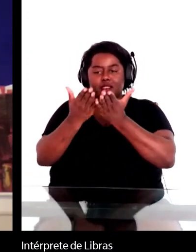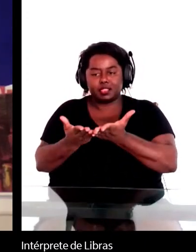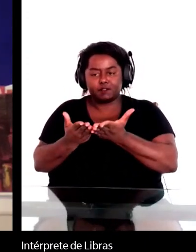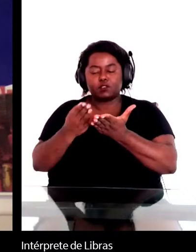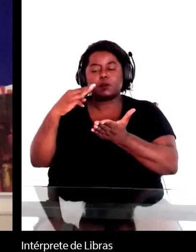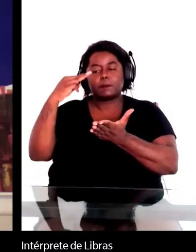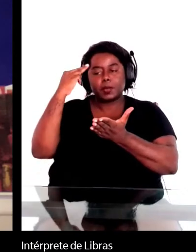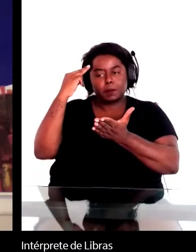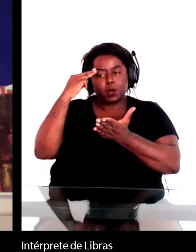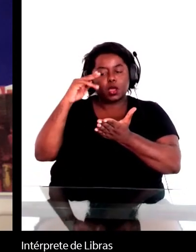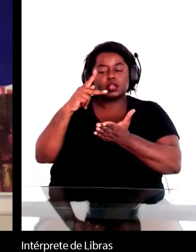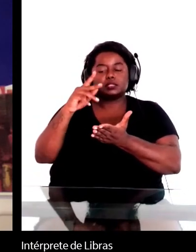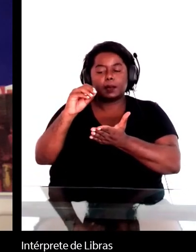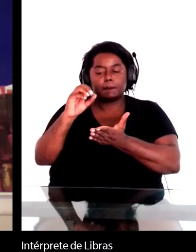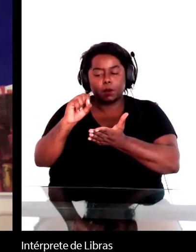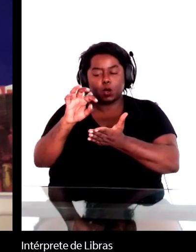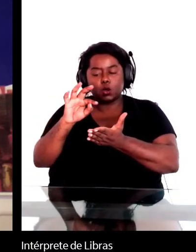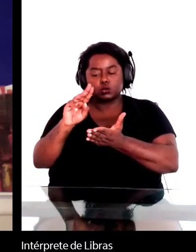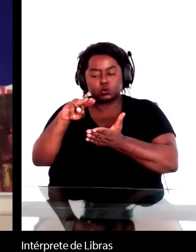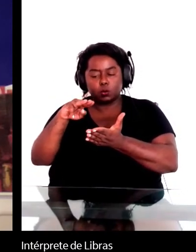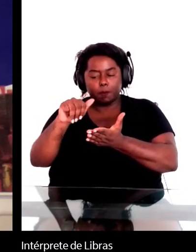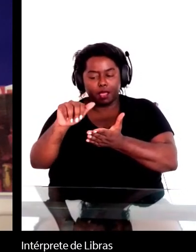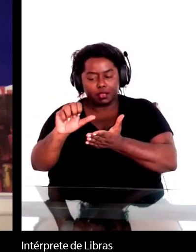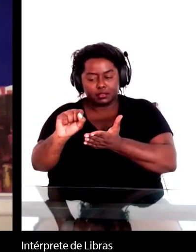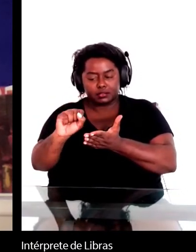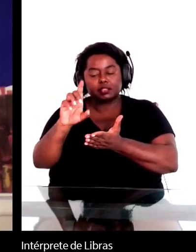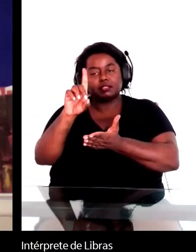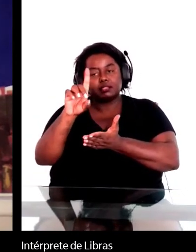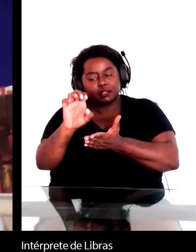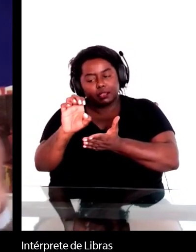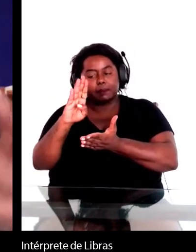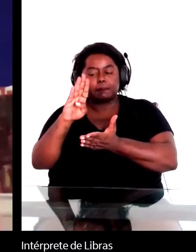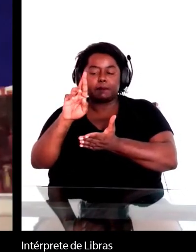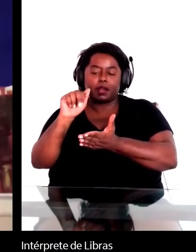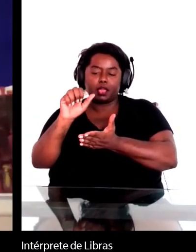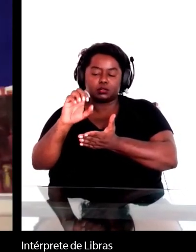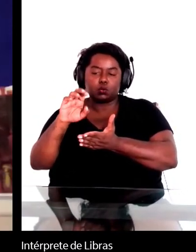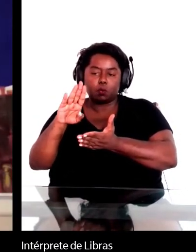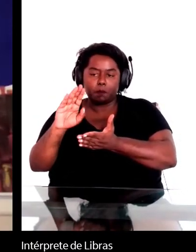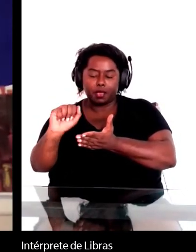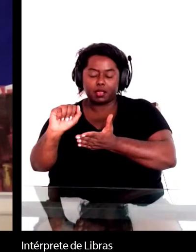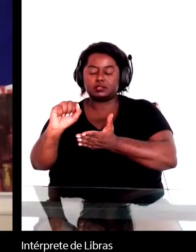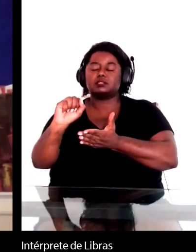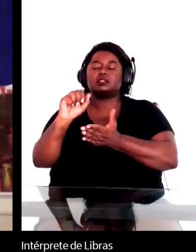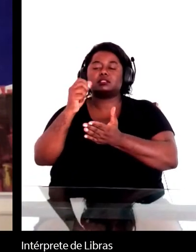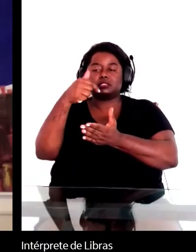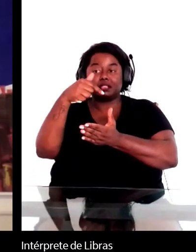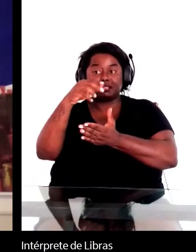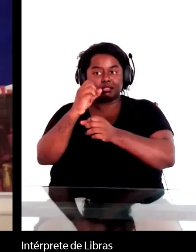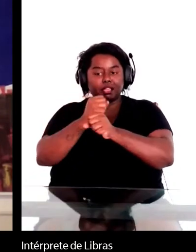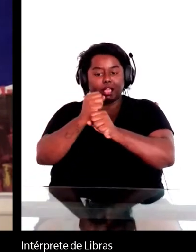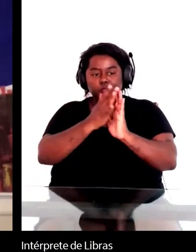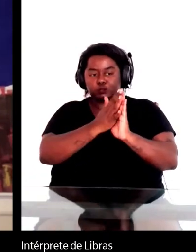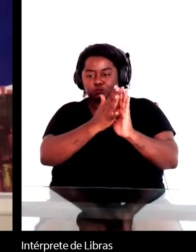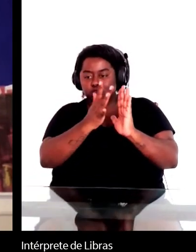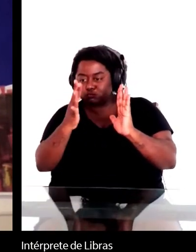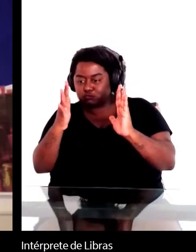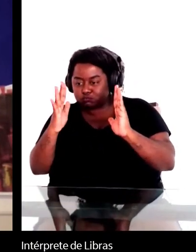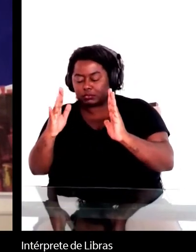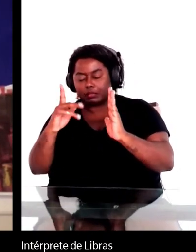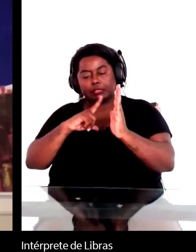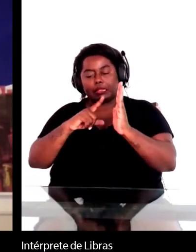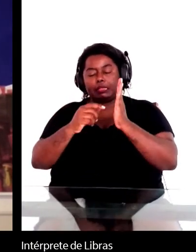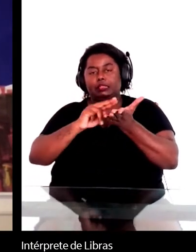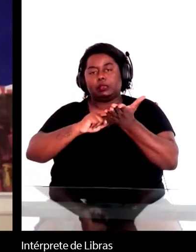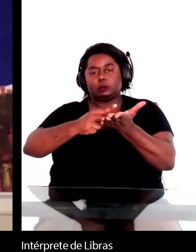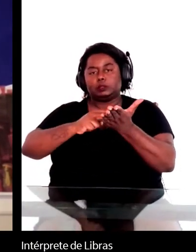desse período de 70 anos, e agora estamos no mercado com pelo menos três. Temos as